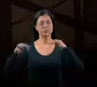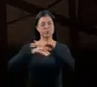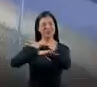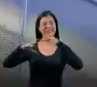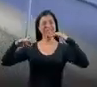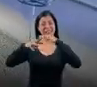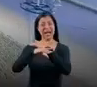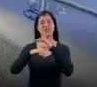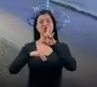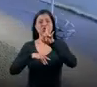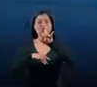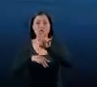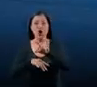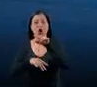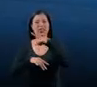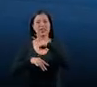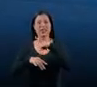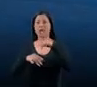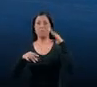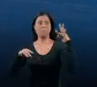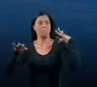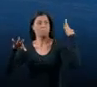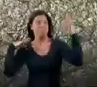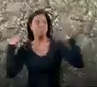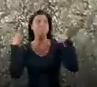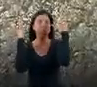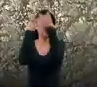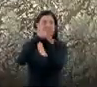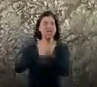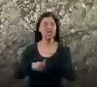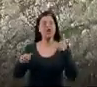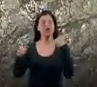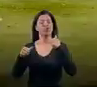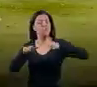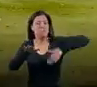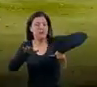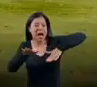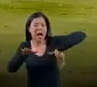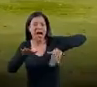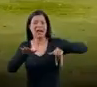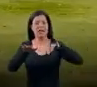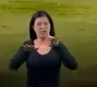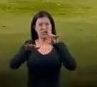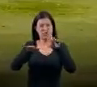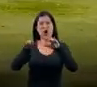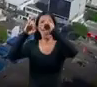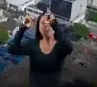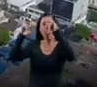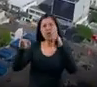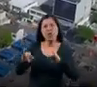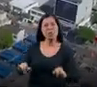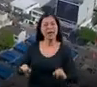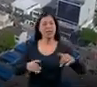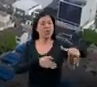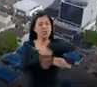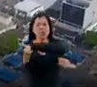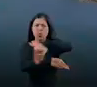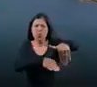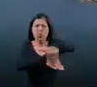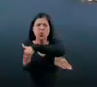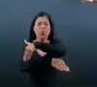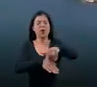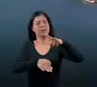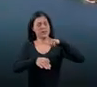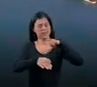Uma cidade não é só feita de suas paisagens, de suas praias, de seus monumentos, de suas ruas,